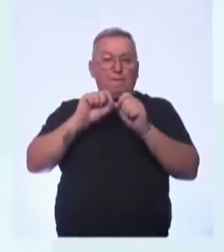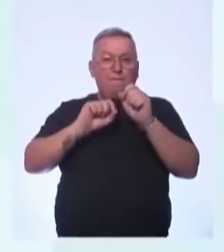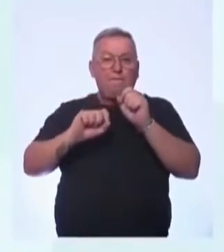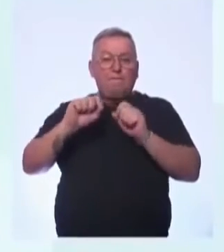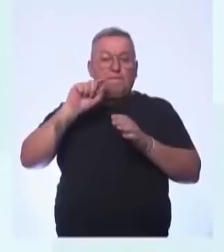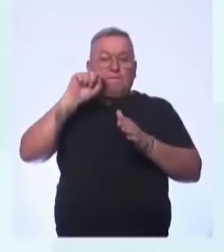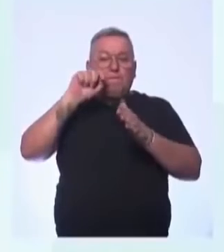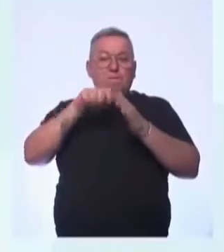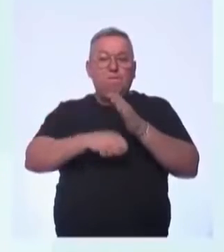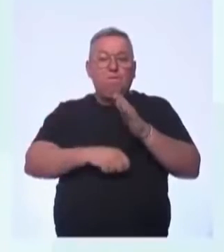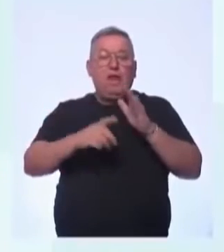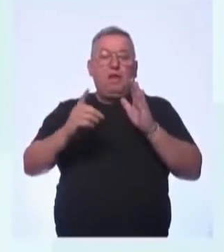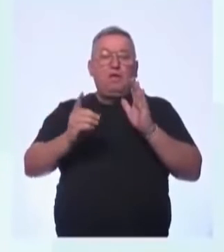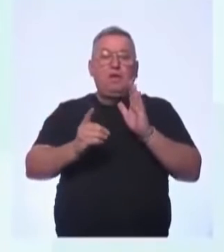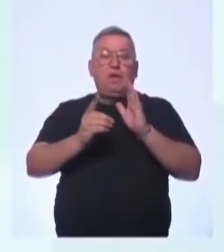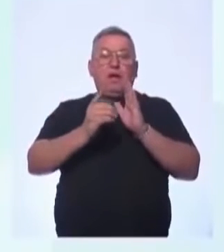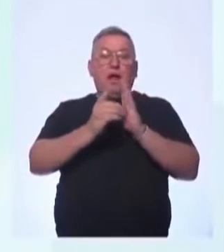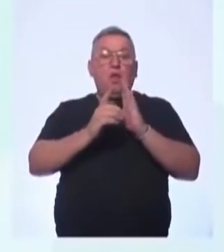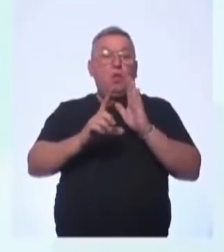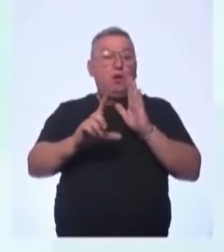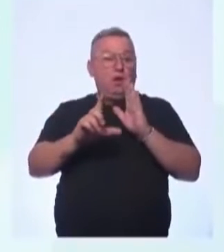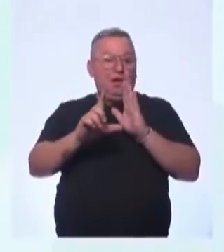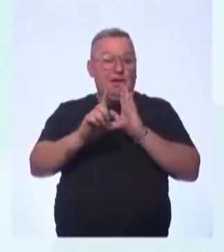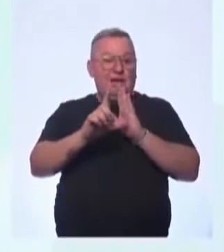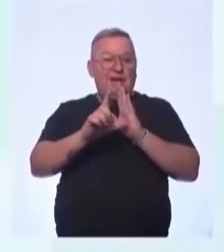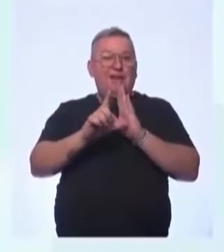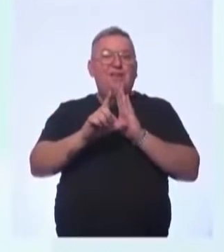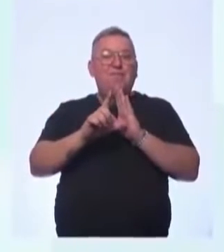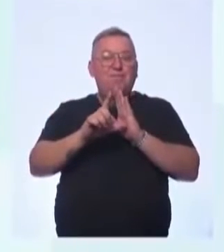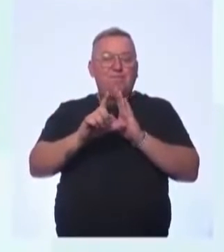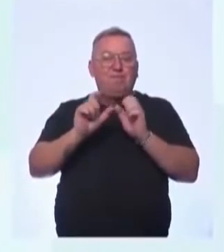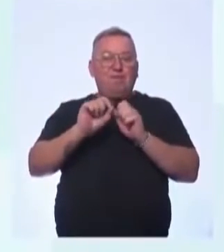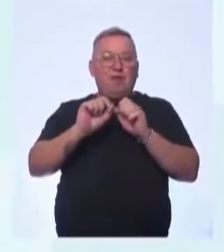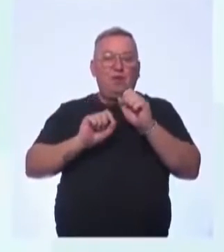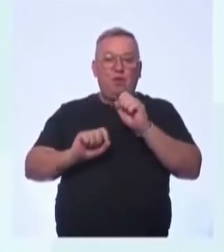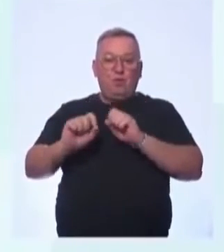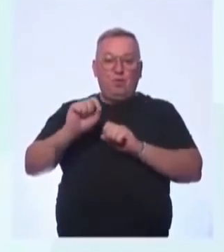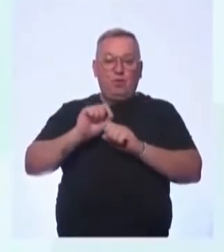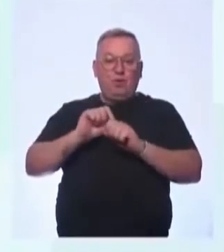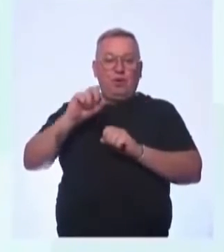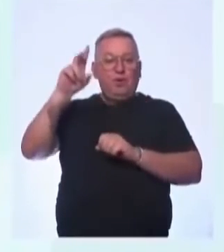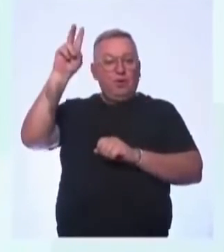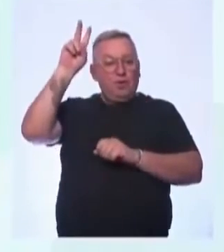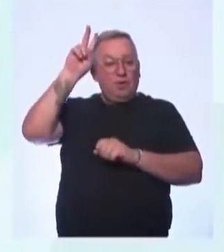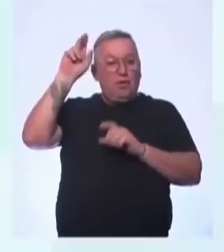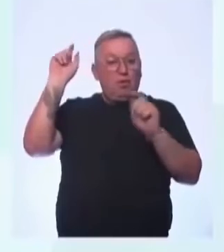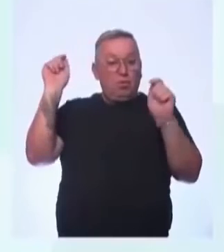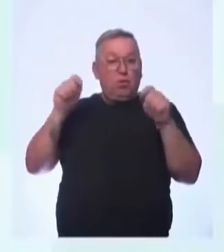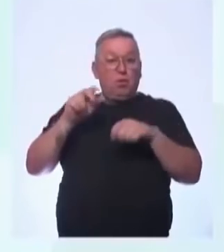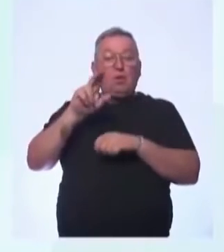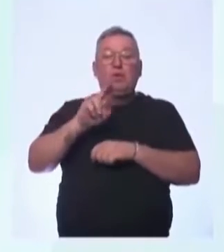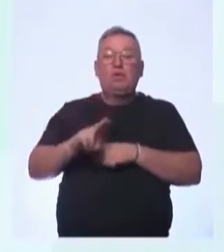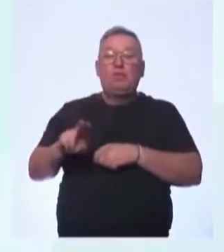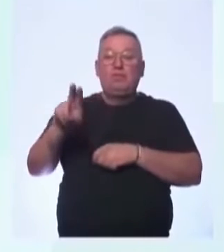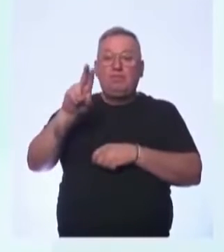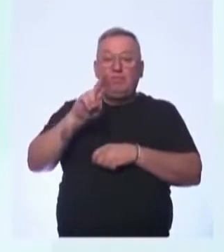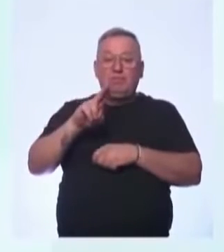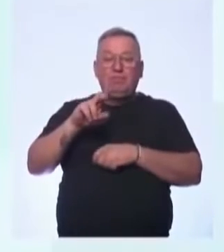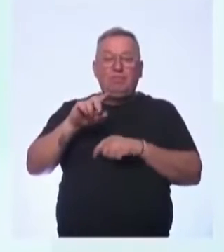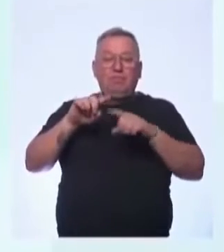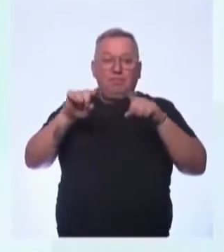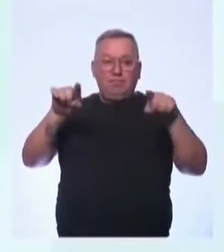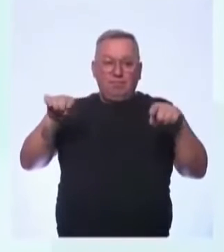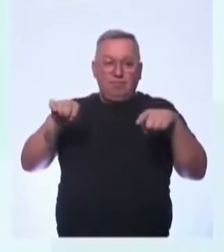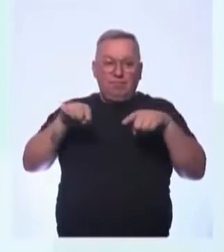de decretos e leis, que aí fazem com que os indígenas possam usar essas terras